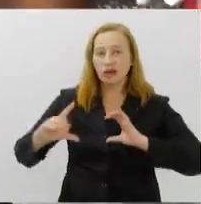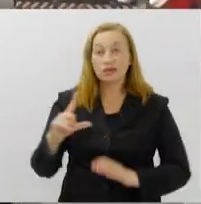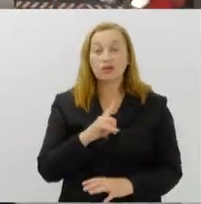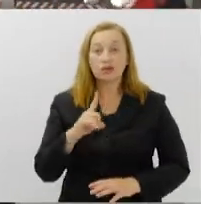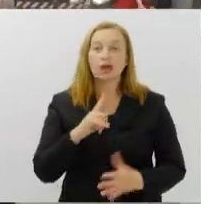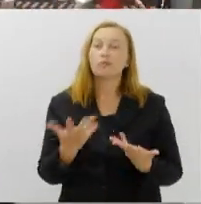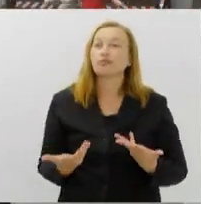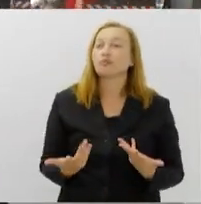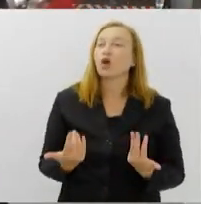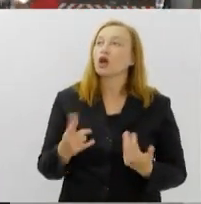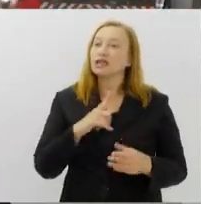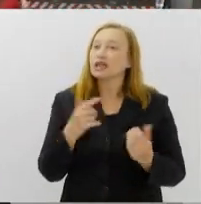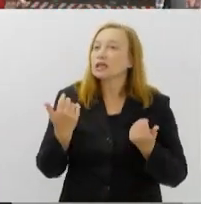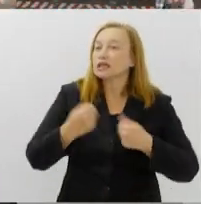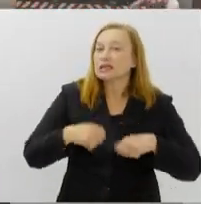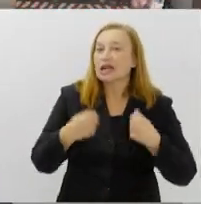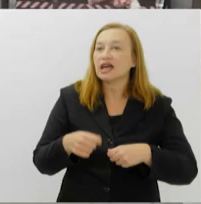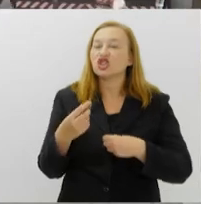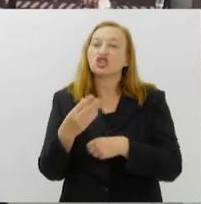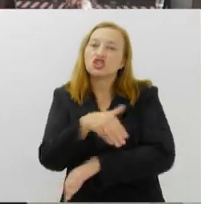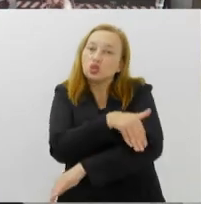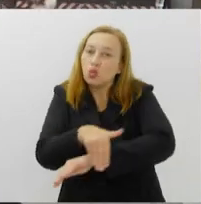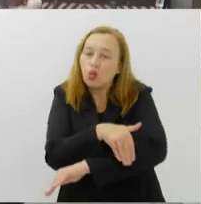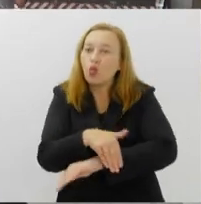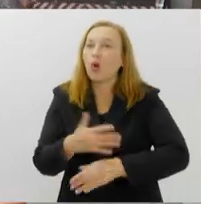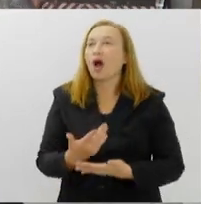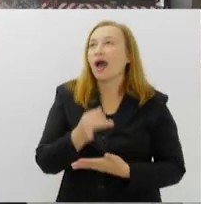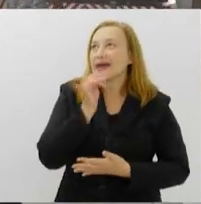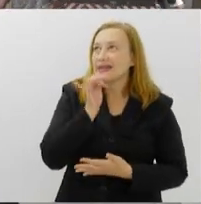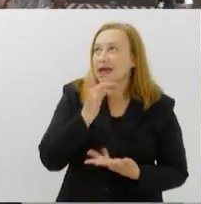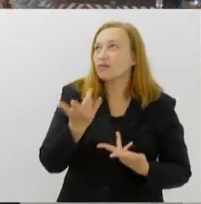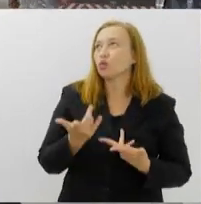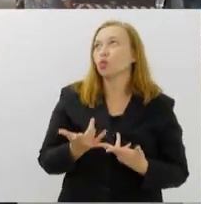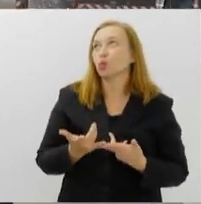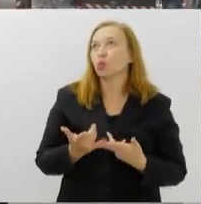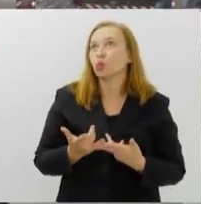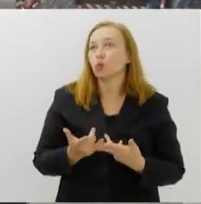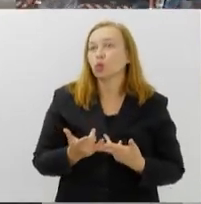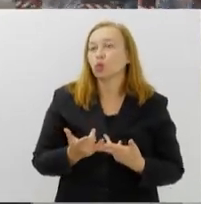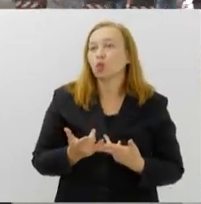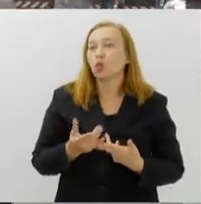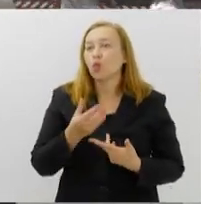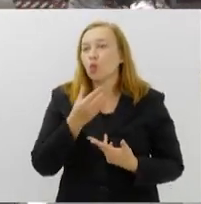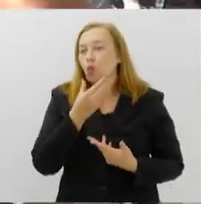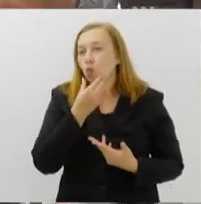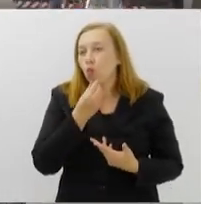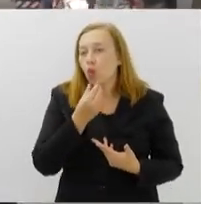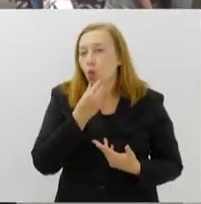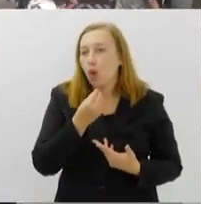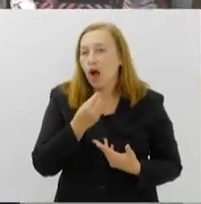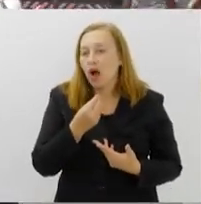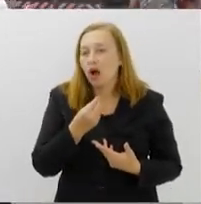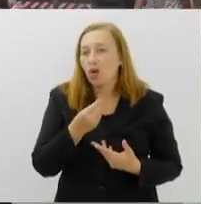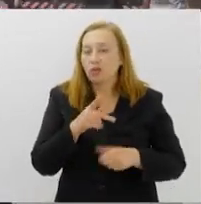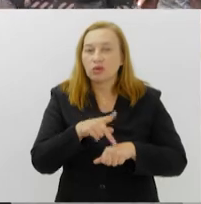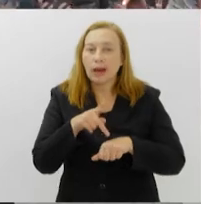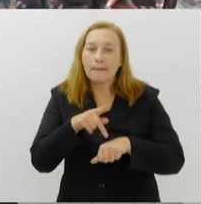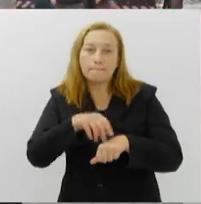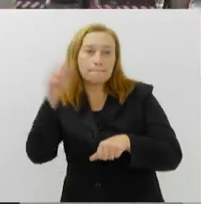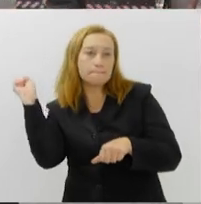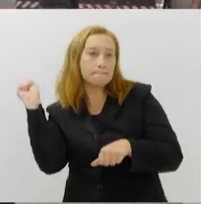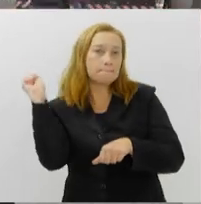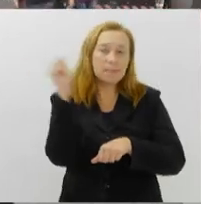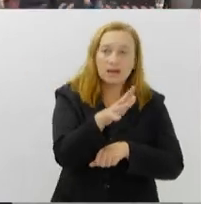alguma demanda de rua, por exemplo, o rapaz está depredando um patrimônio